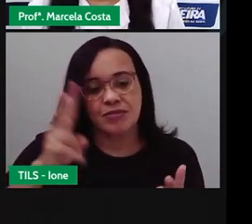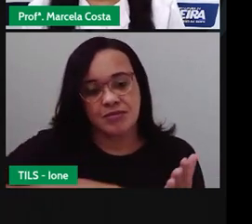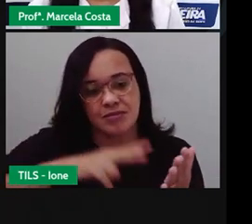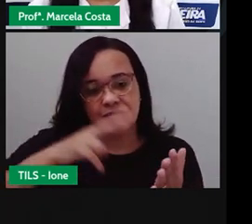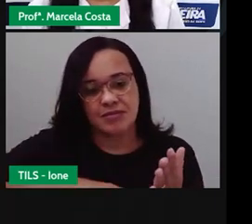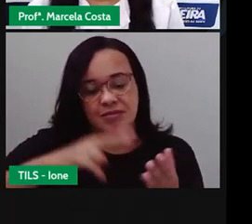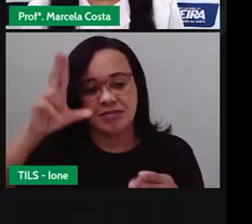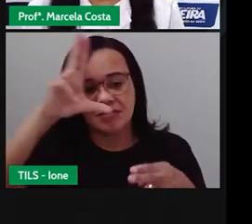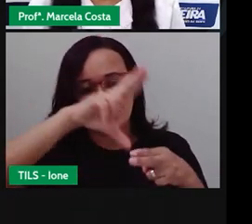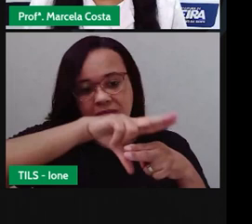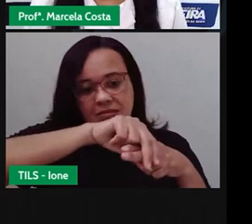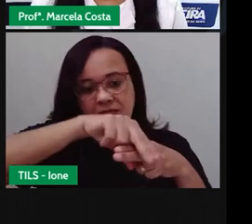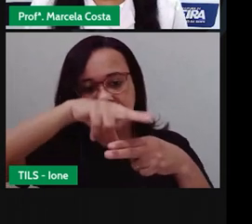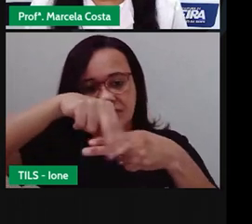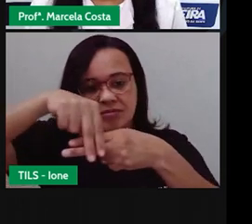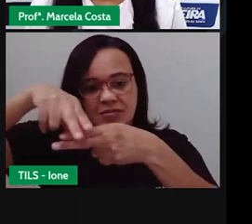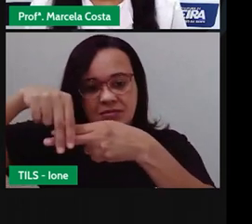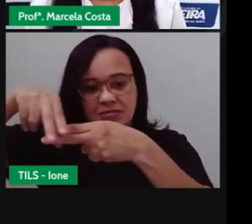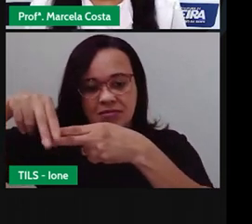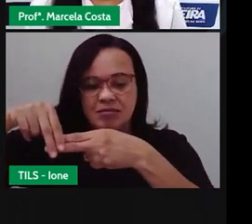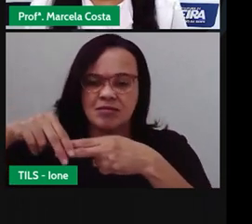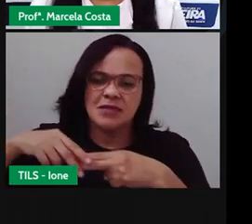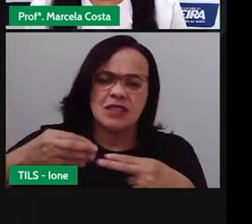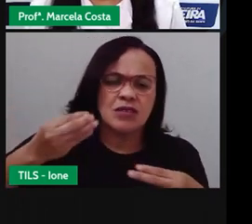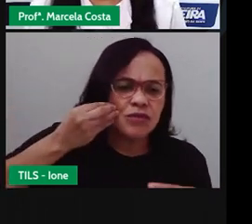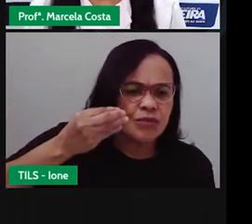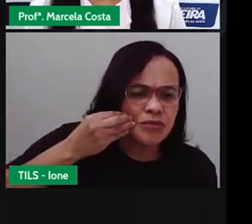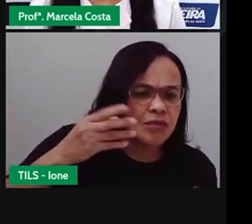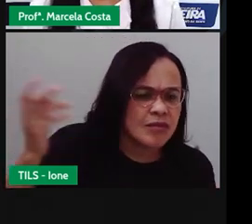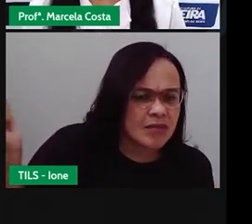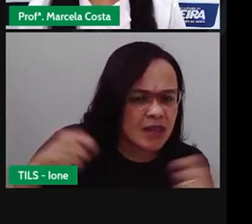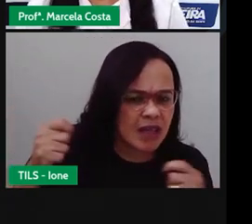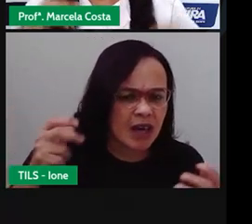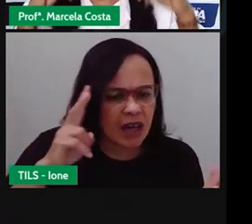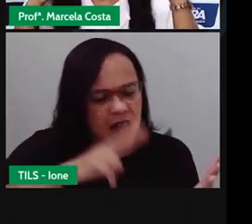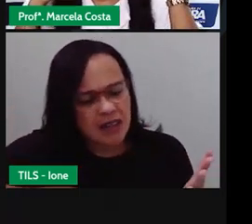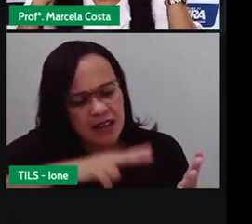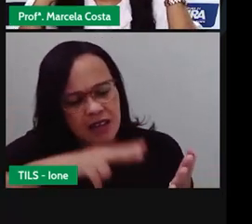apresentada. Tente fazer a leitura, tente